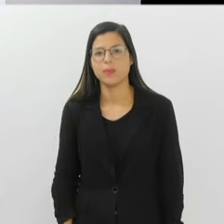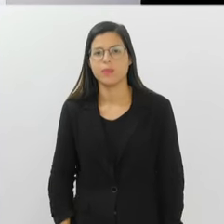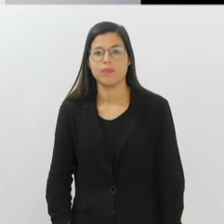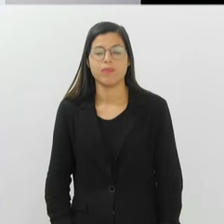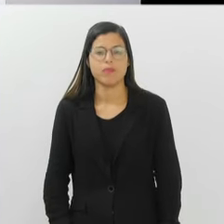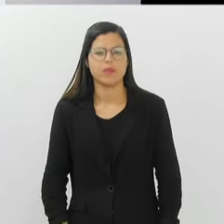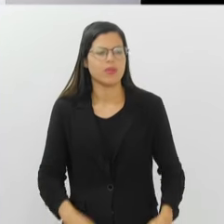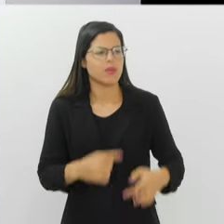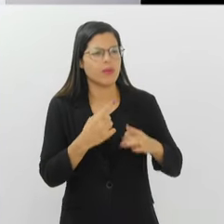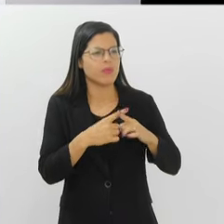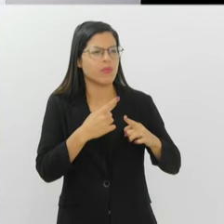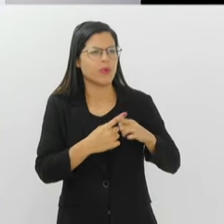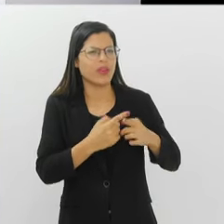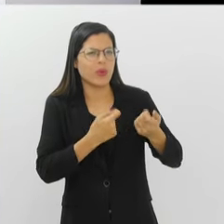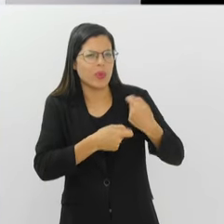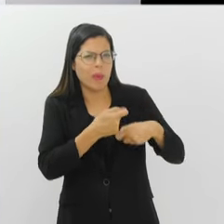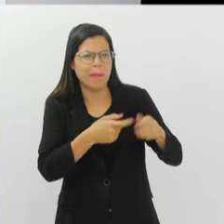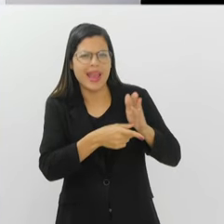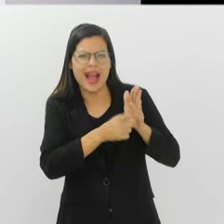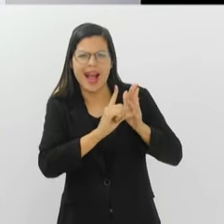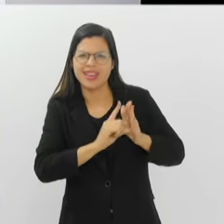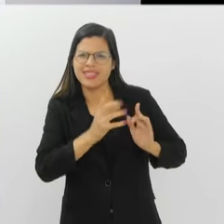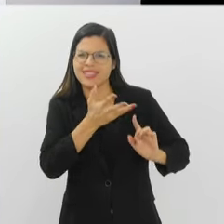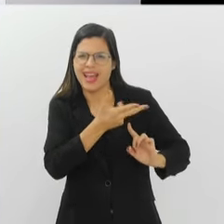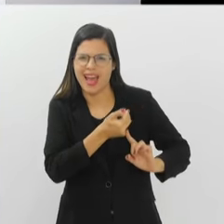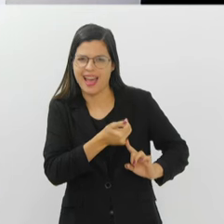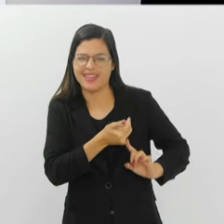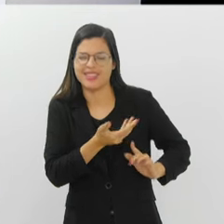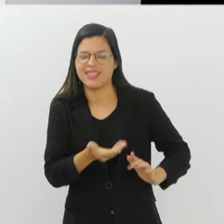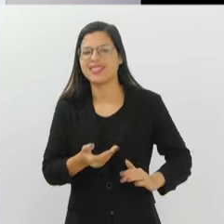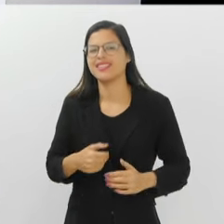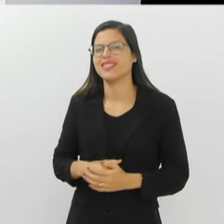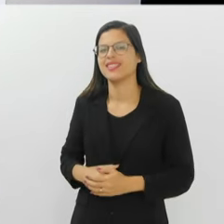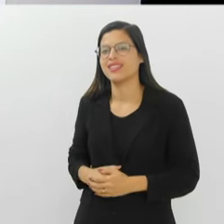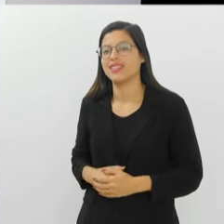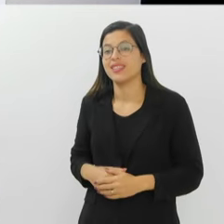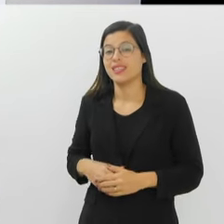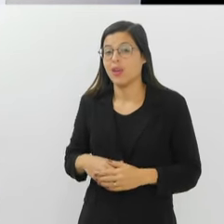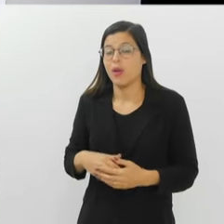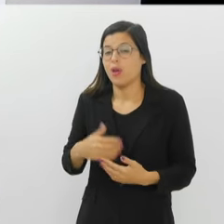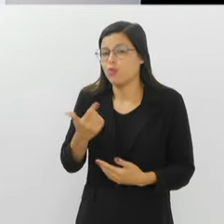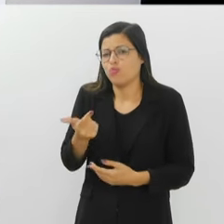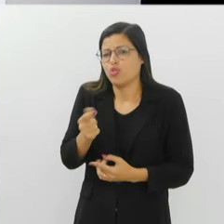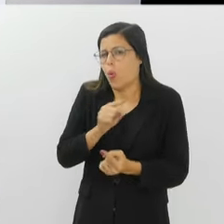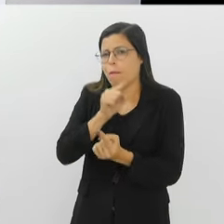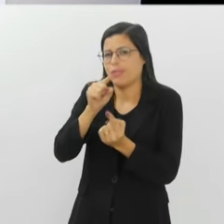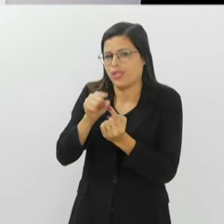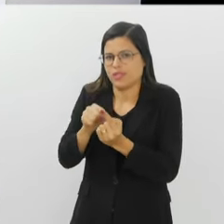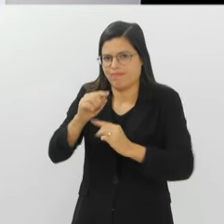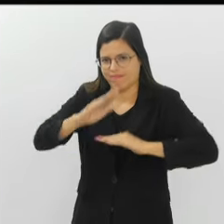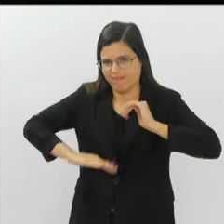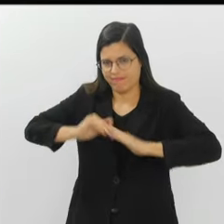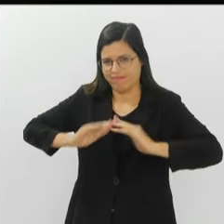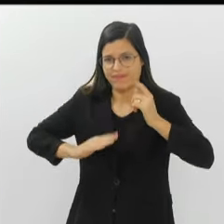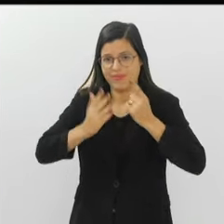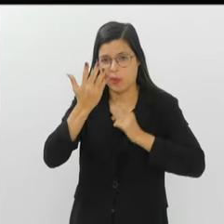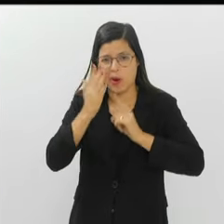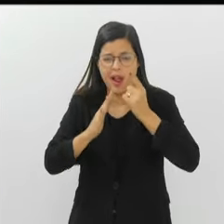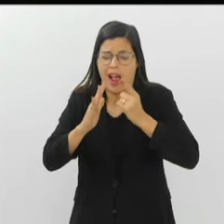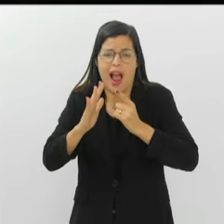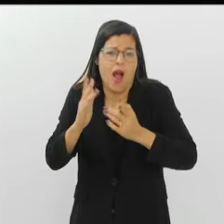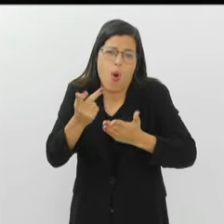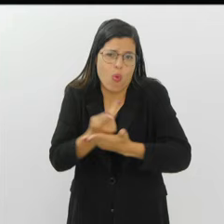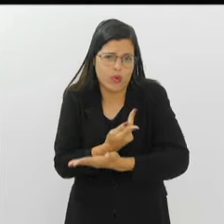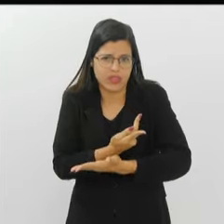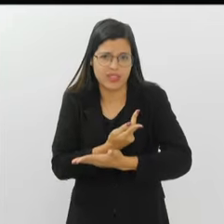Mas por que economia antes das artes? Então, eu não tive intenção de ser carnavalesco. Isso foi quase um acidente.